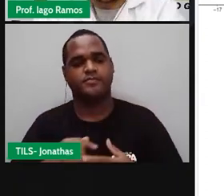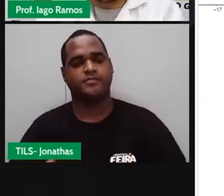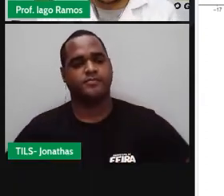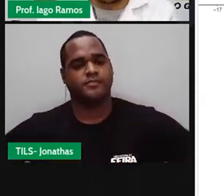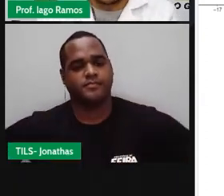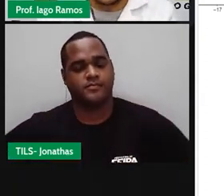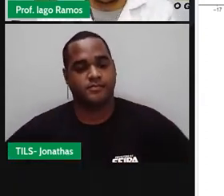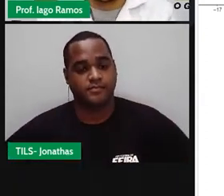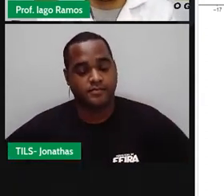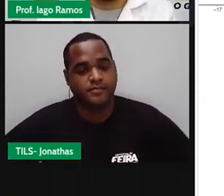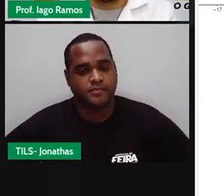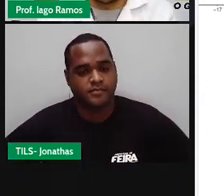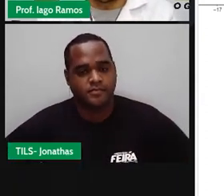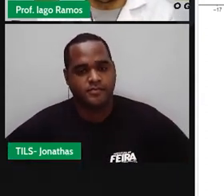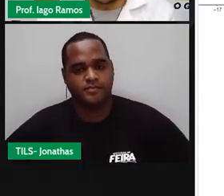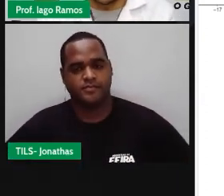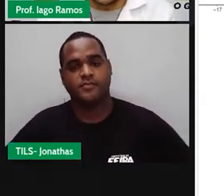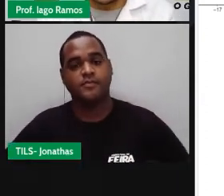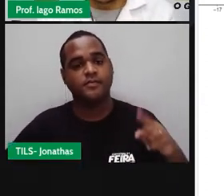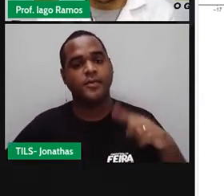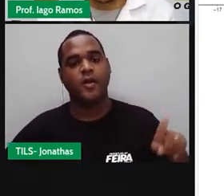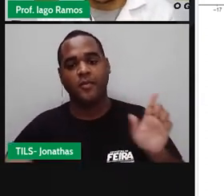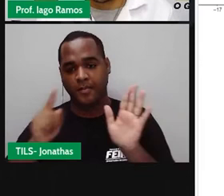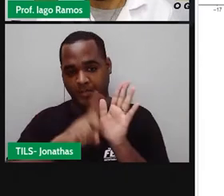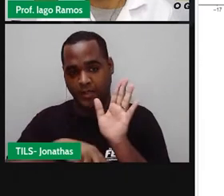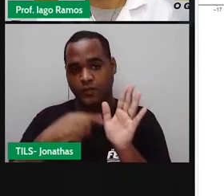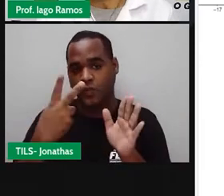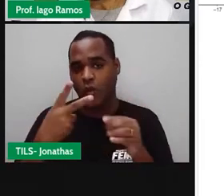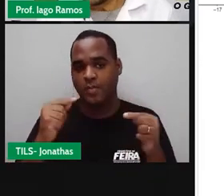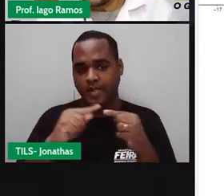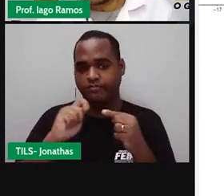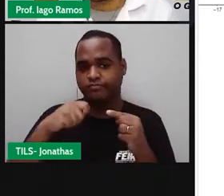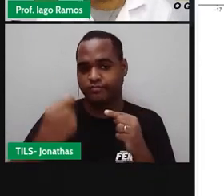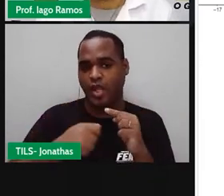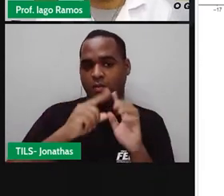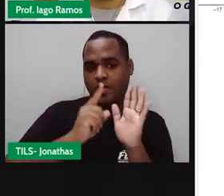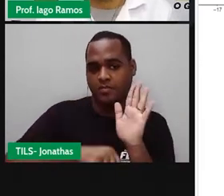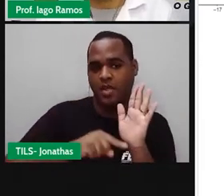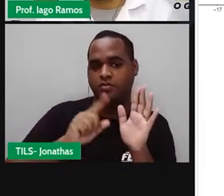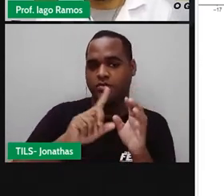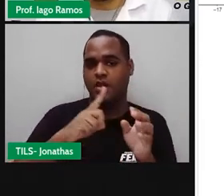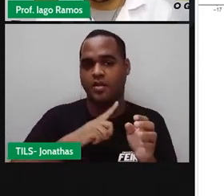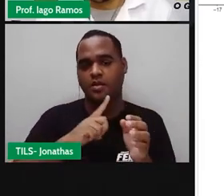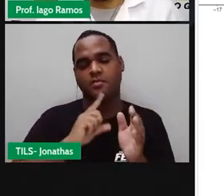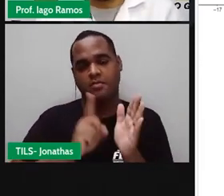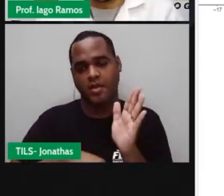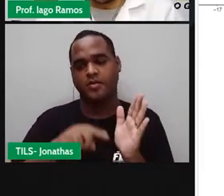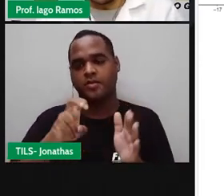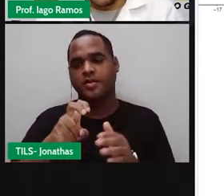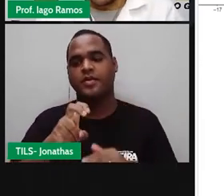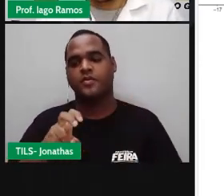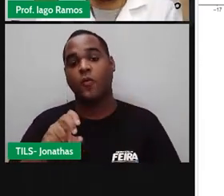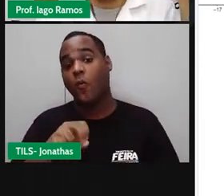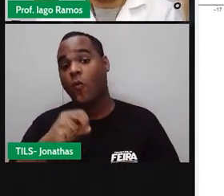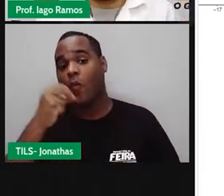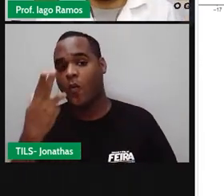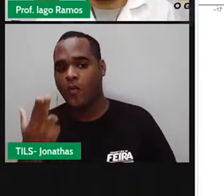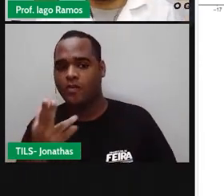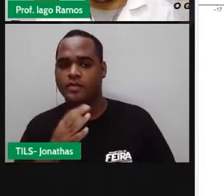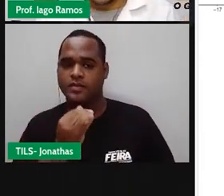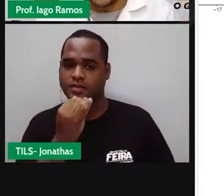Então, menos dois é menor que menos cinco. Ou